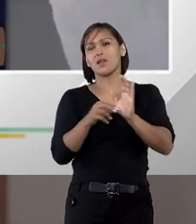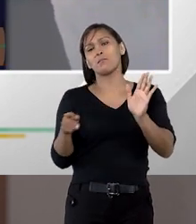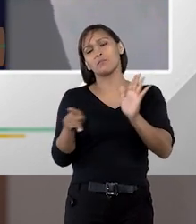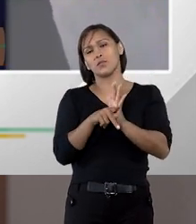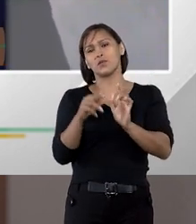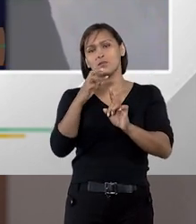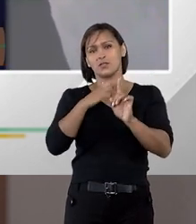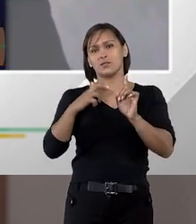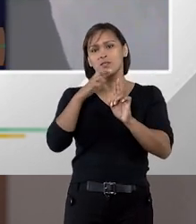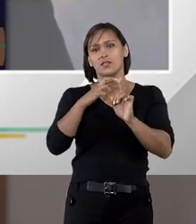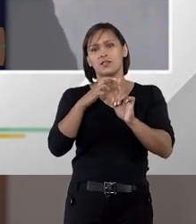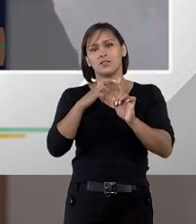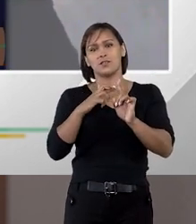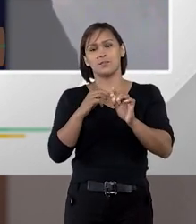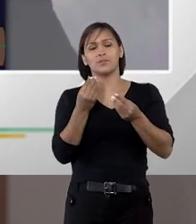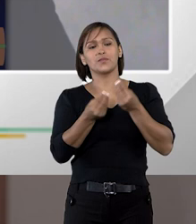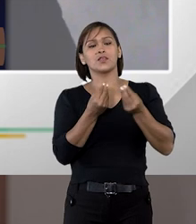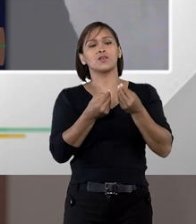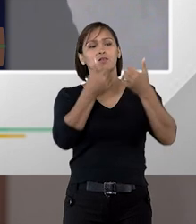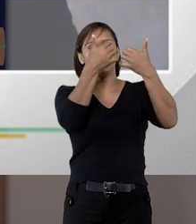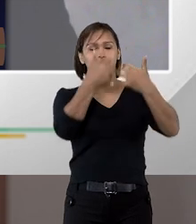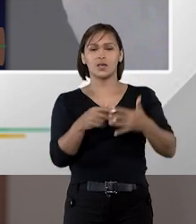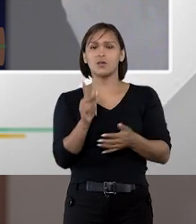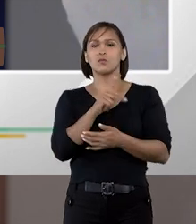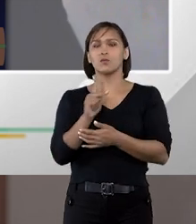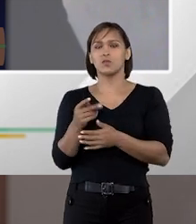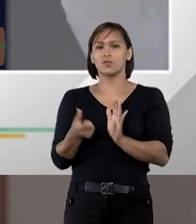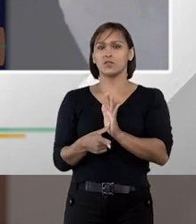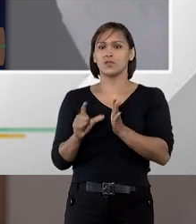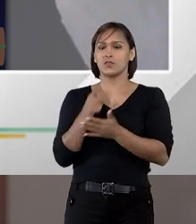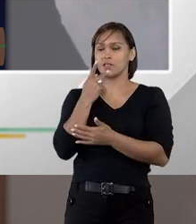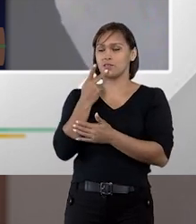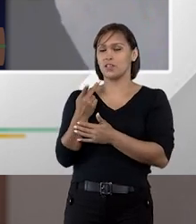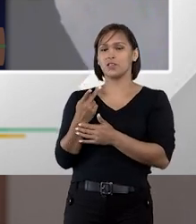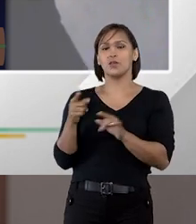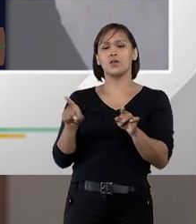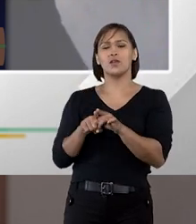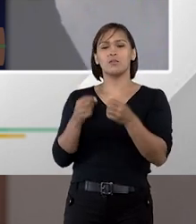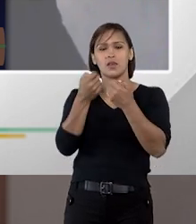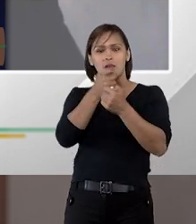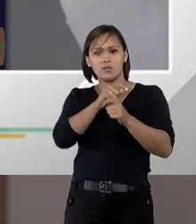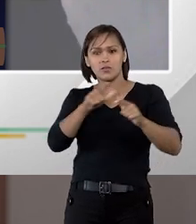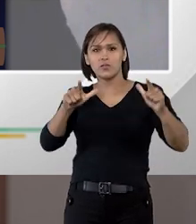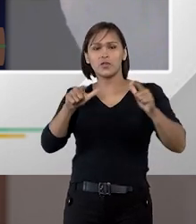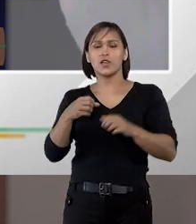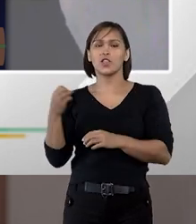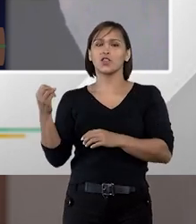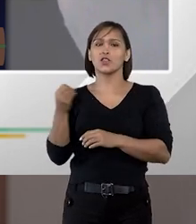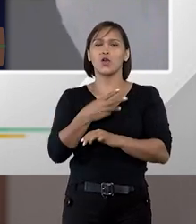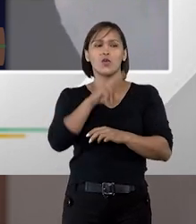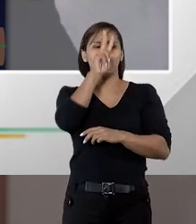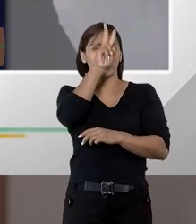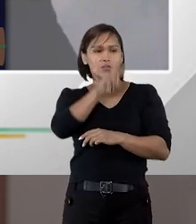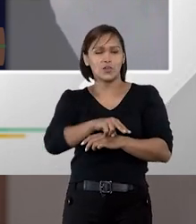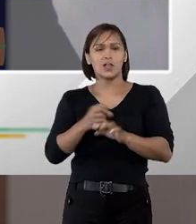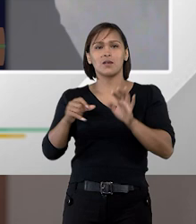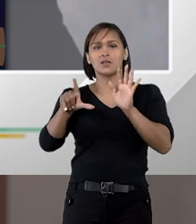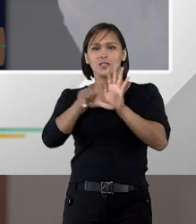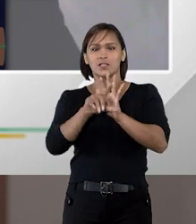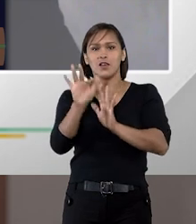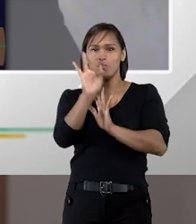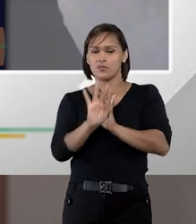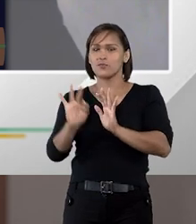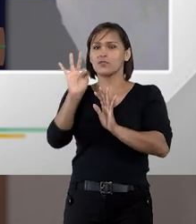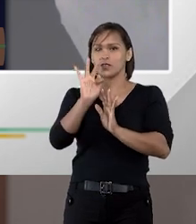arbitragem como colocado pelo professor Mateus talvez aí a grande novidade se nós olharmos para a